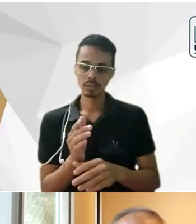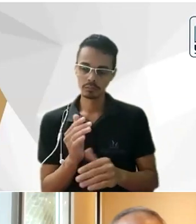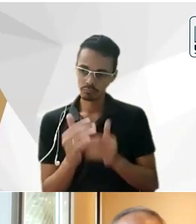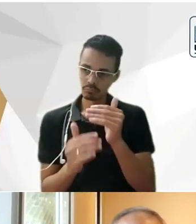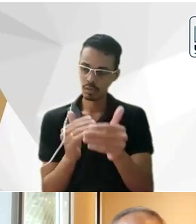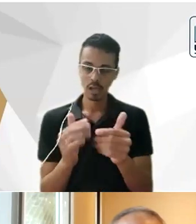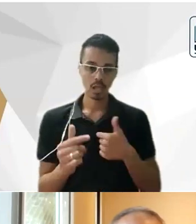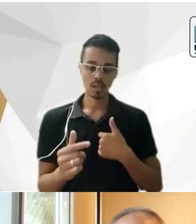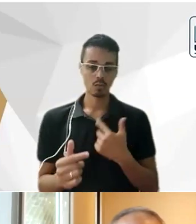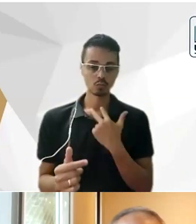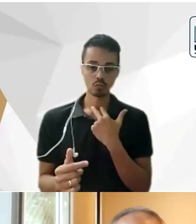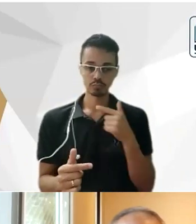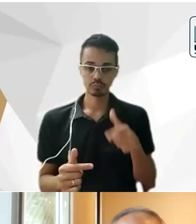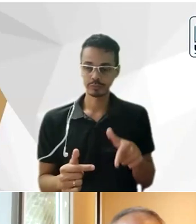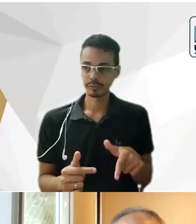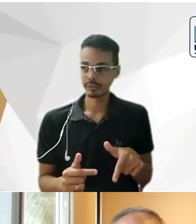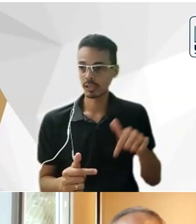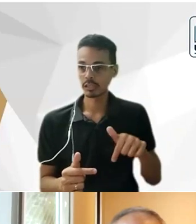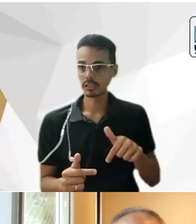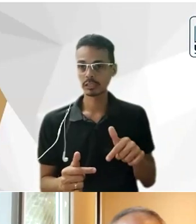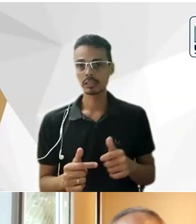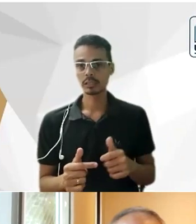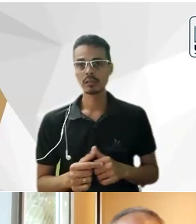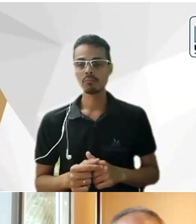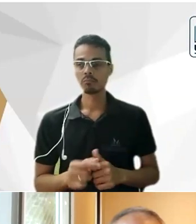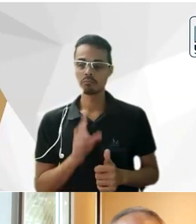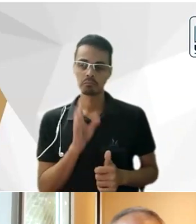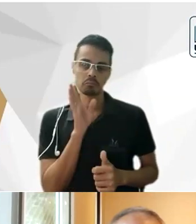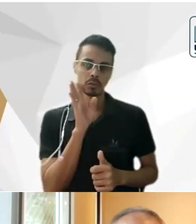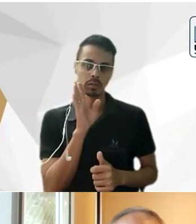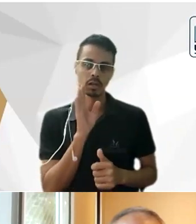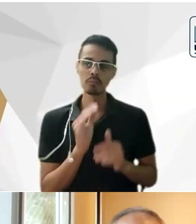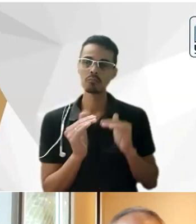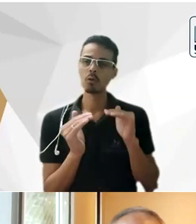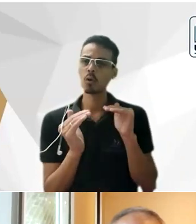enfim muito bacana concordo plenamente com a sua